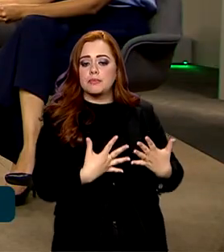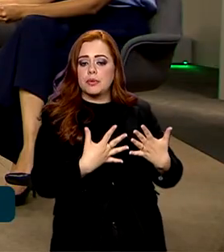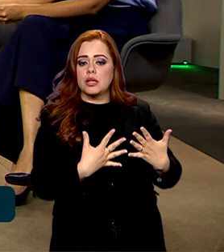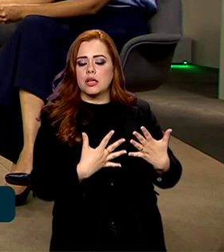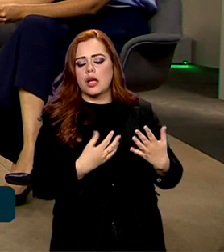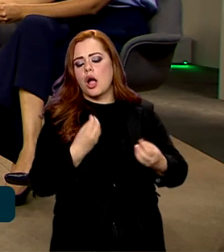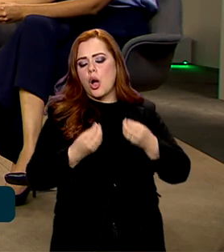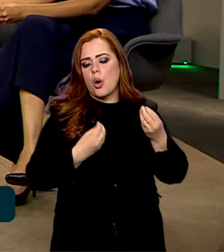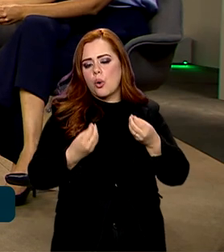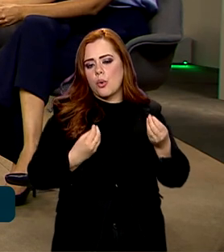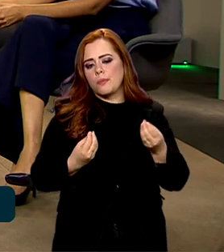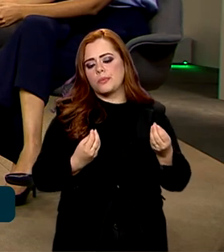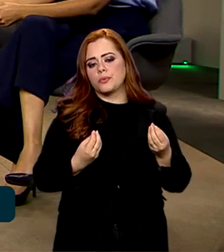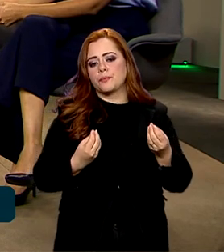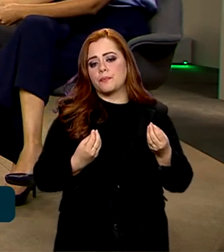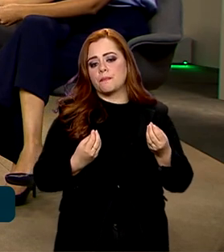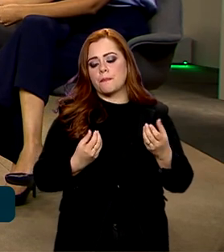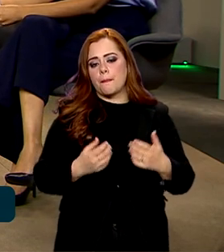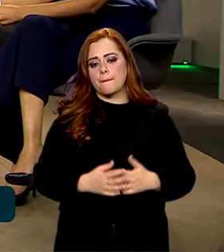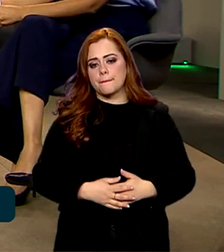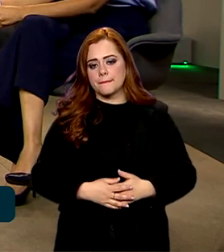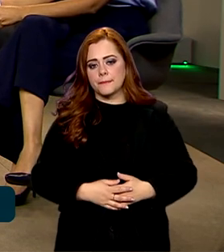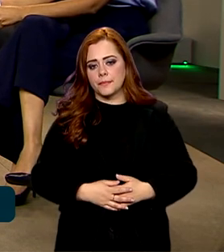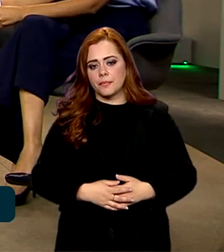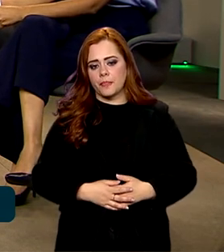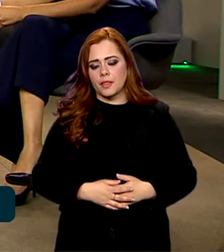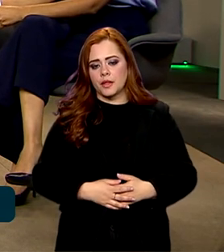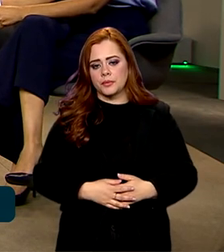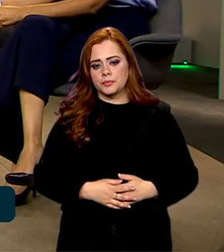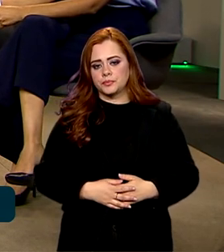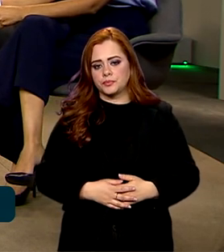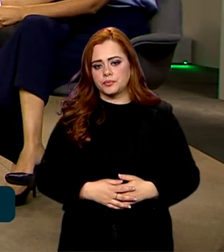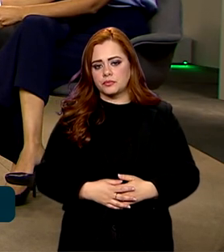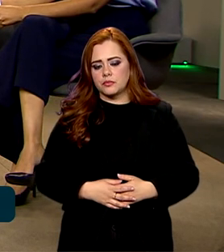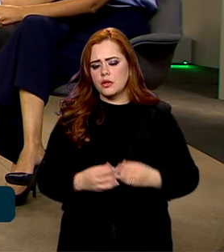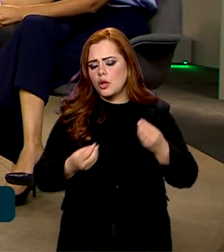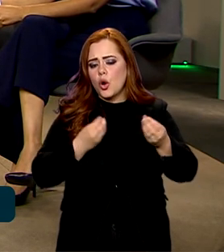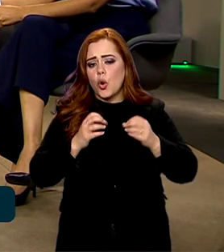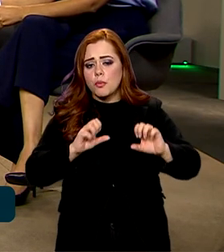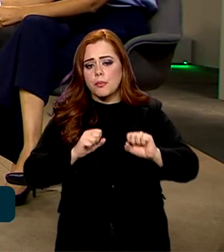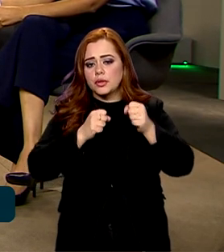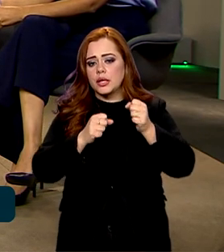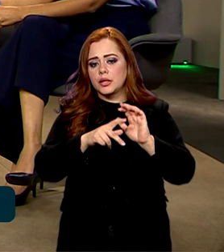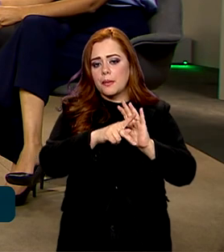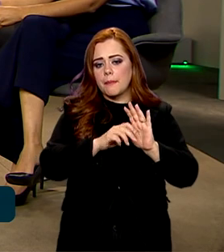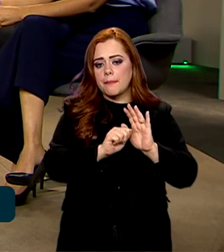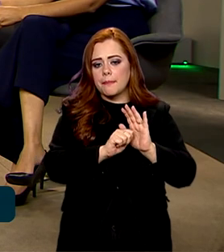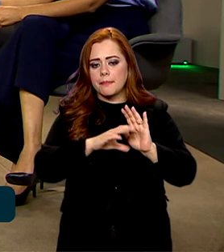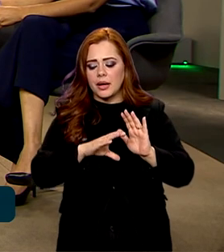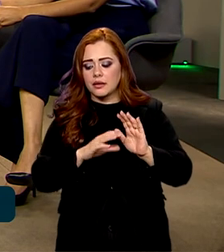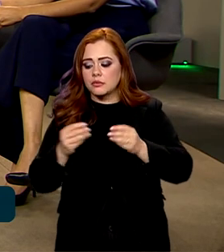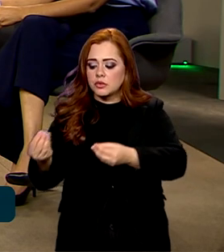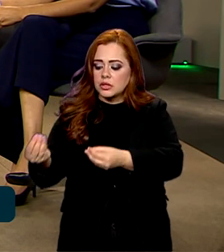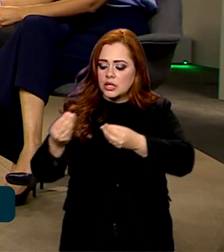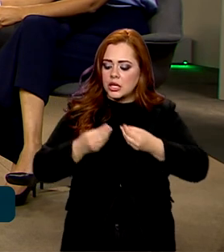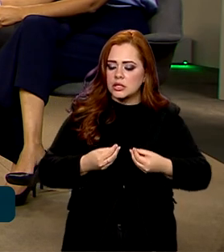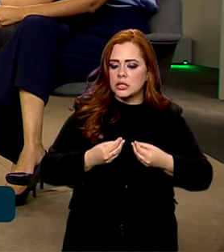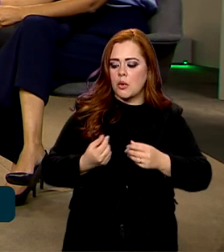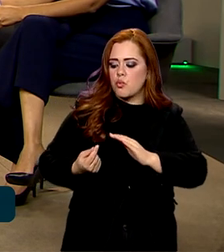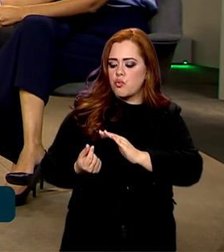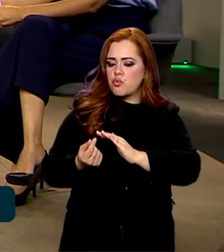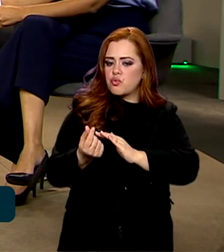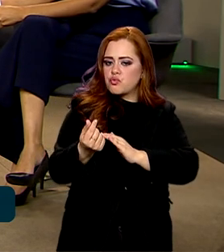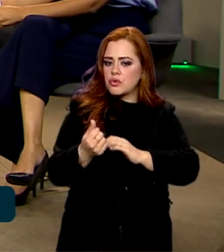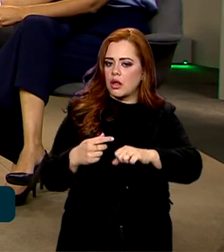mais para a gente sobre esse poder aí que o novo PAC tem de atrair capital estrangeiro, ou seja,